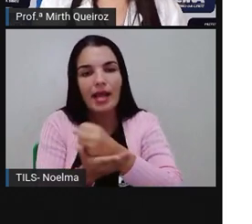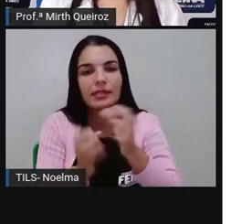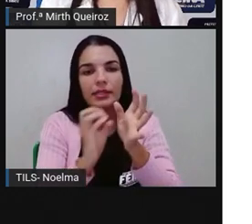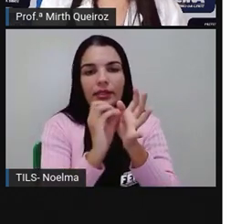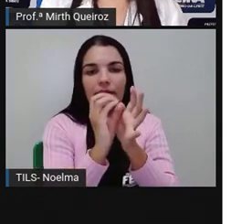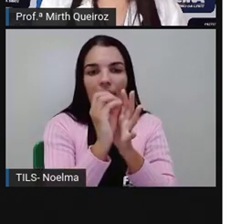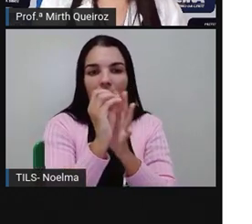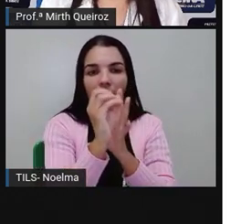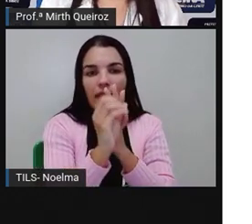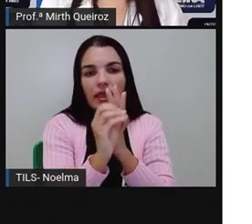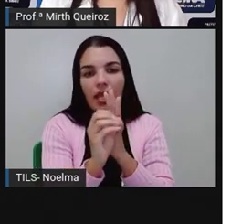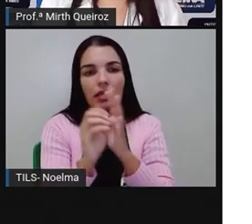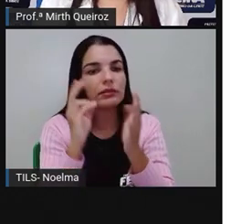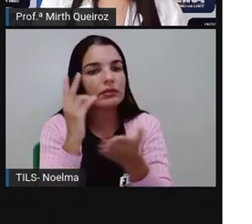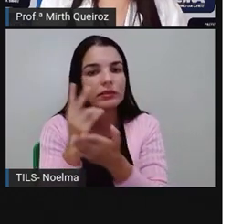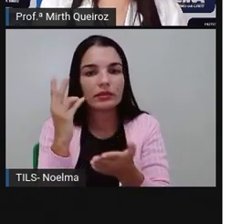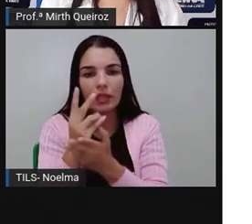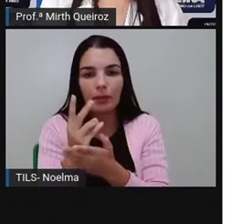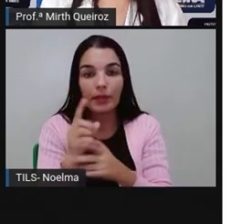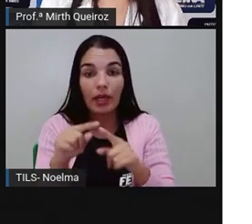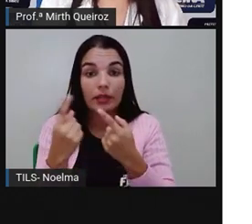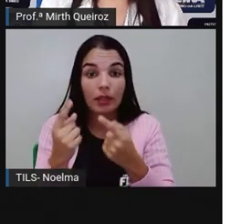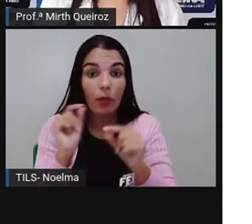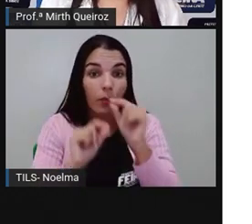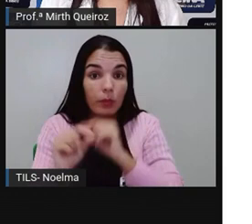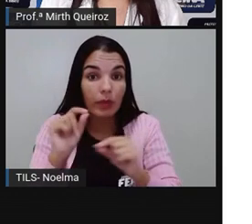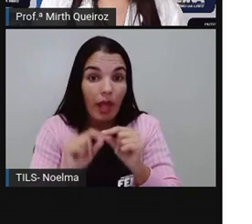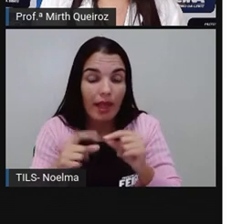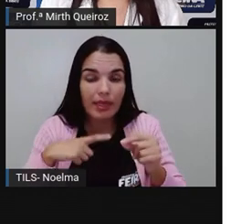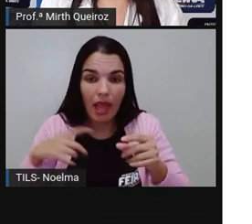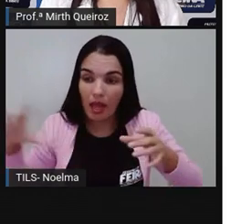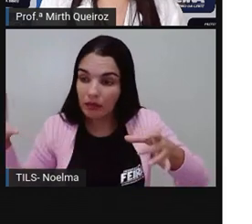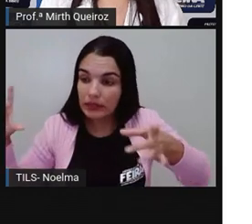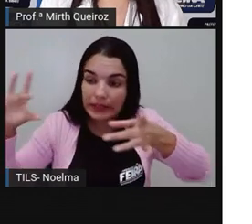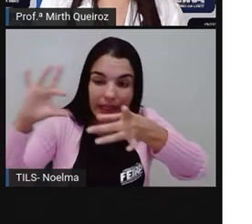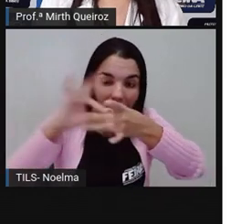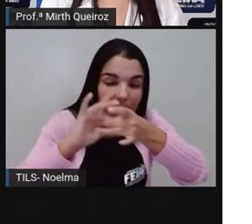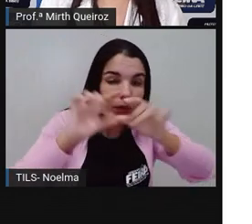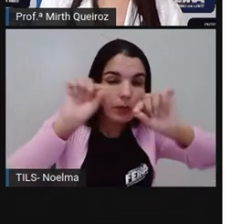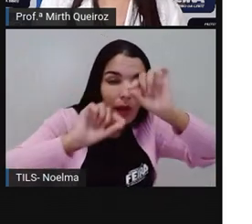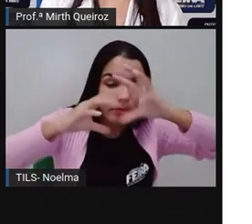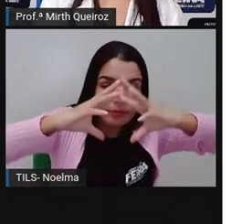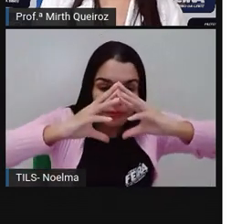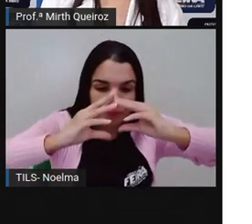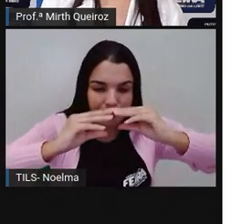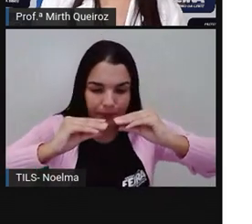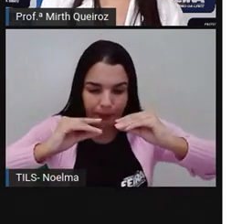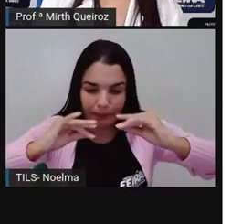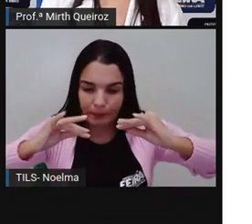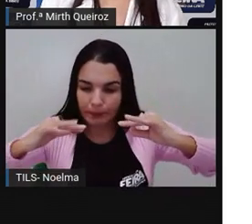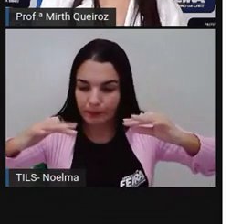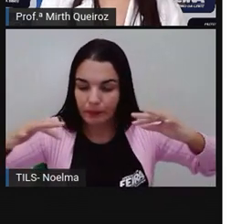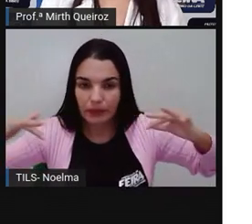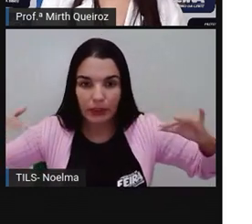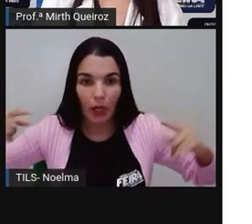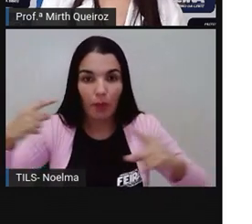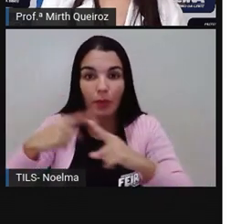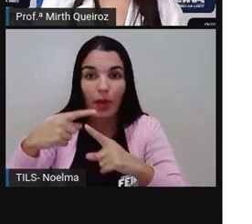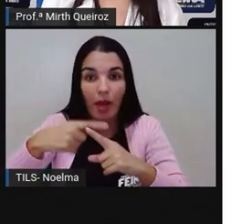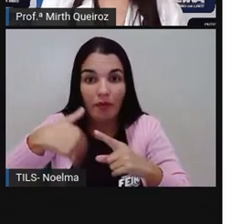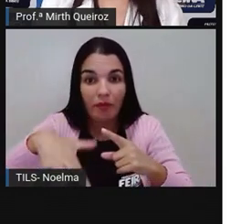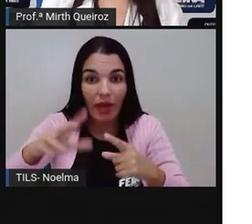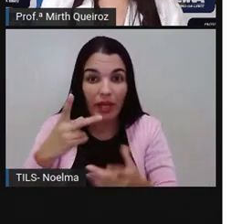consumidores, eles vão estar ligados aos decompositores também. Que é quem vai permitir aí a reciclagem da matéria